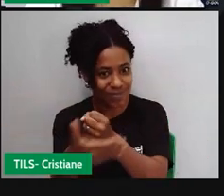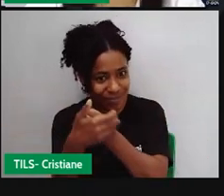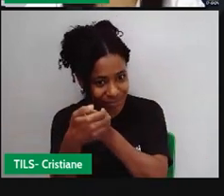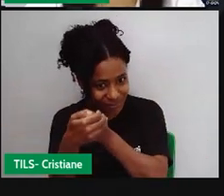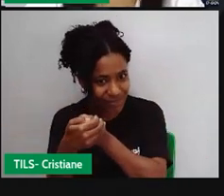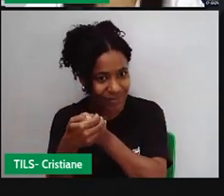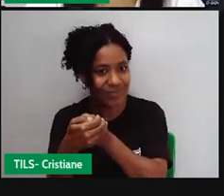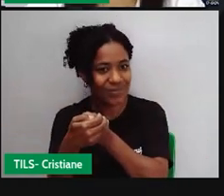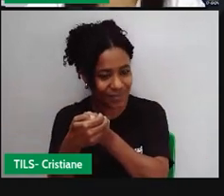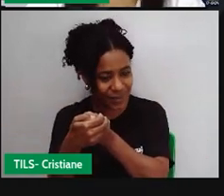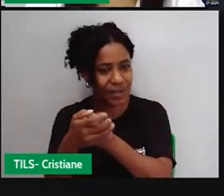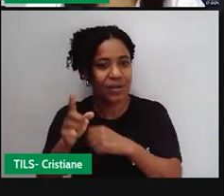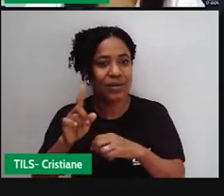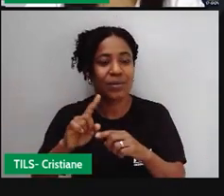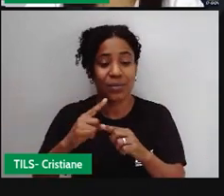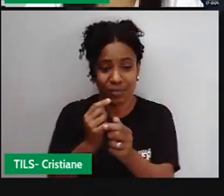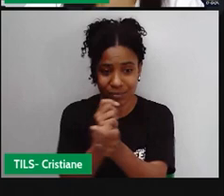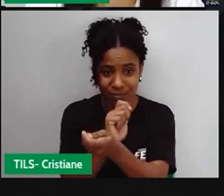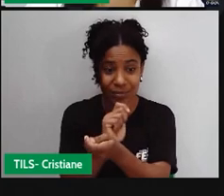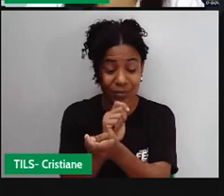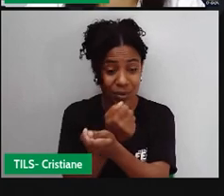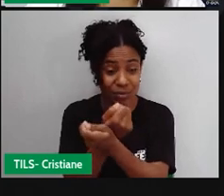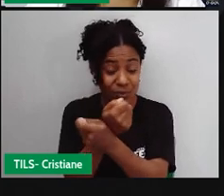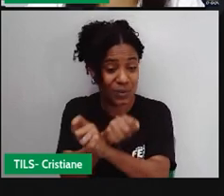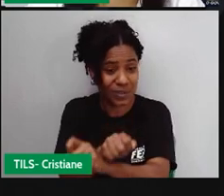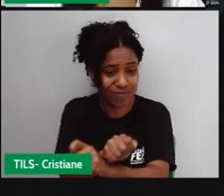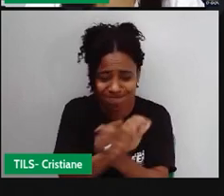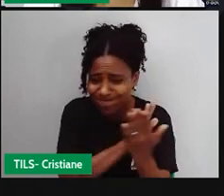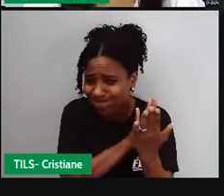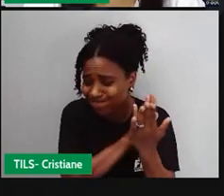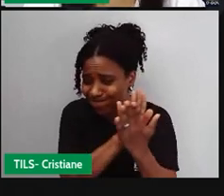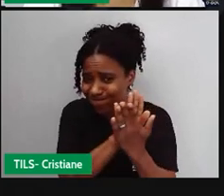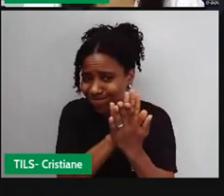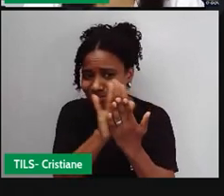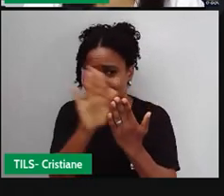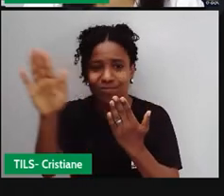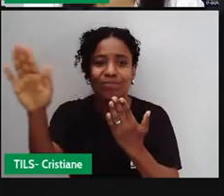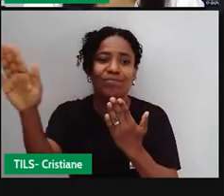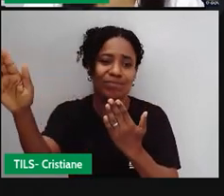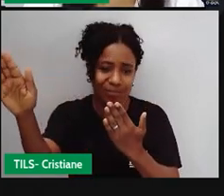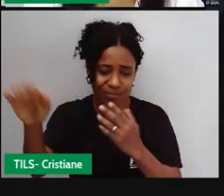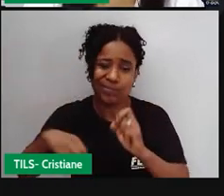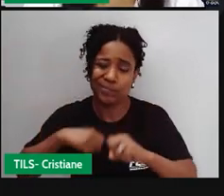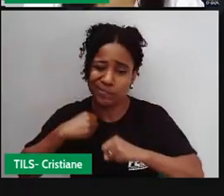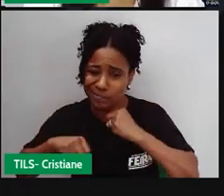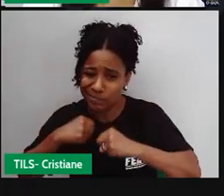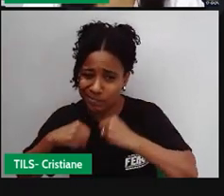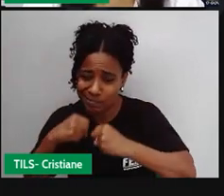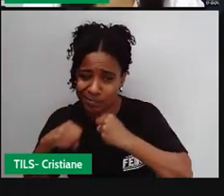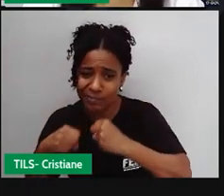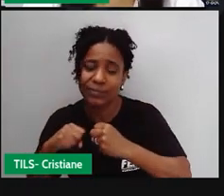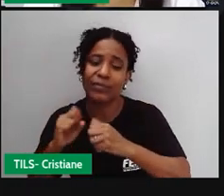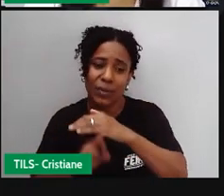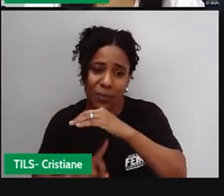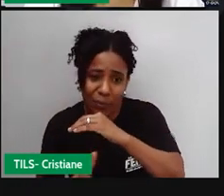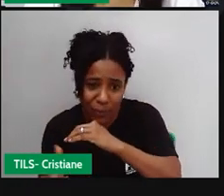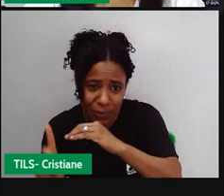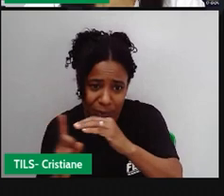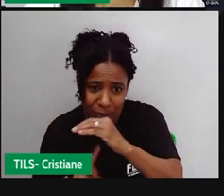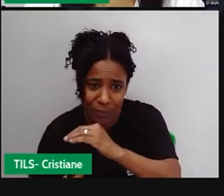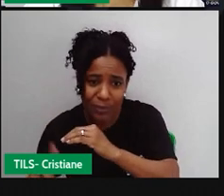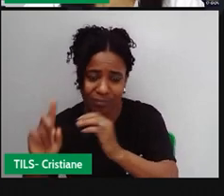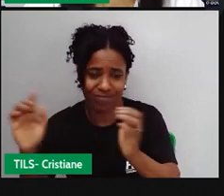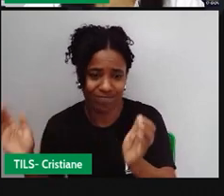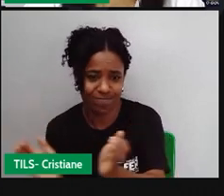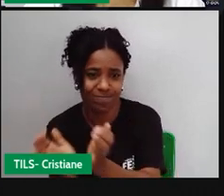atendia aí aos escravos que estavam fugindo das condições ruins de vida, passaram aí a